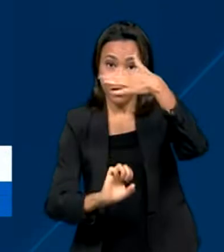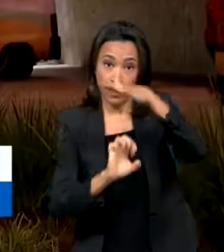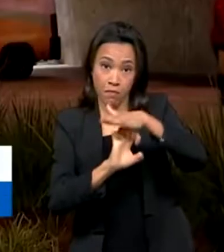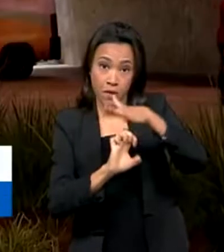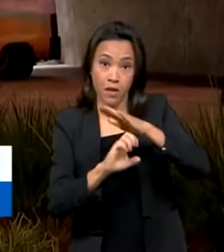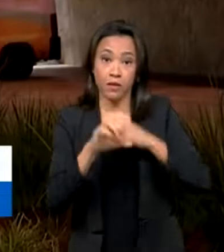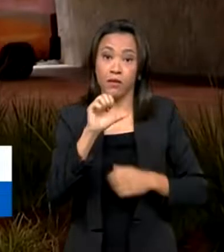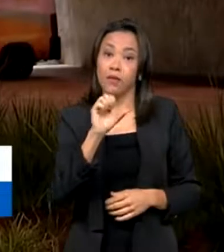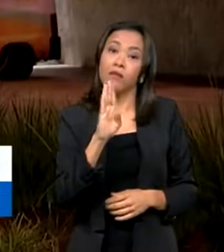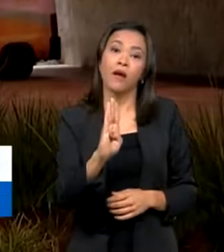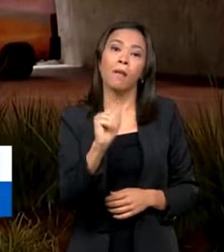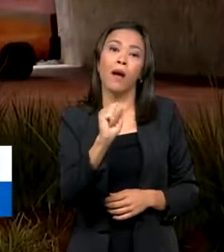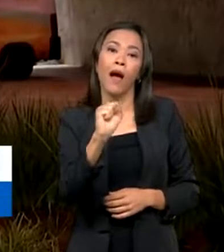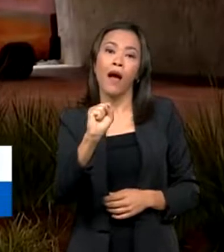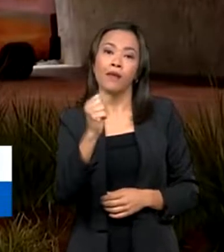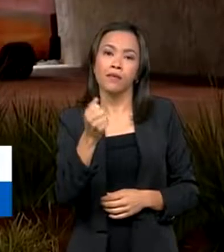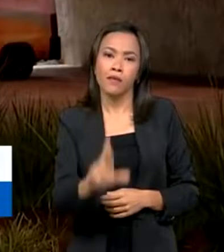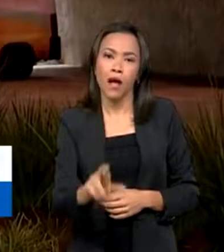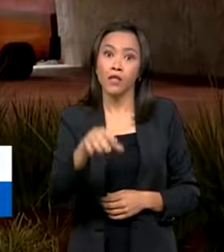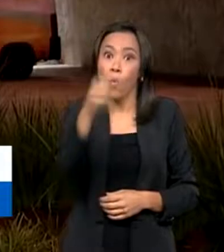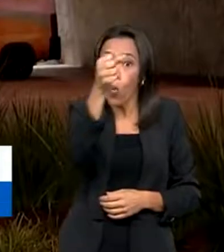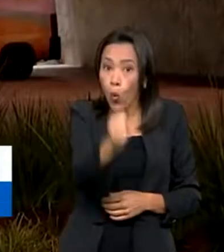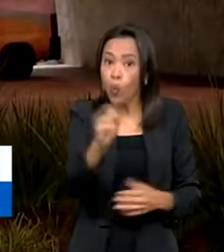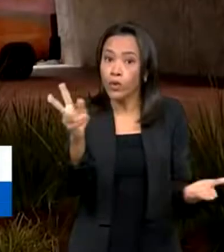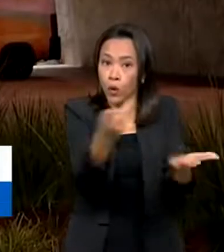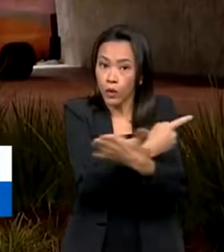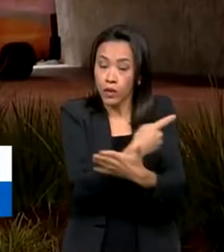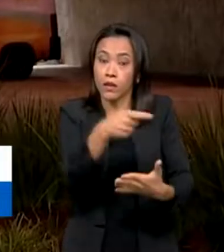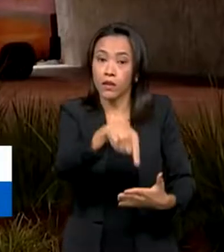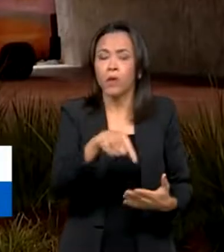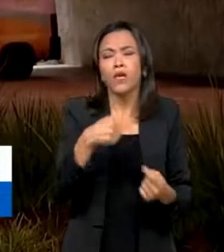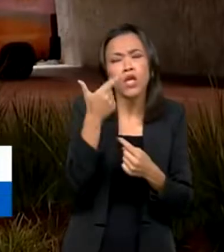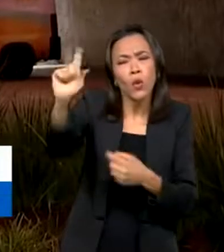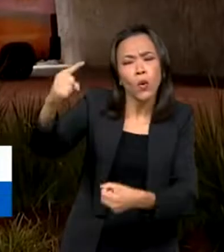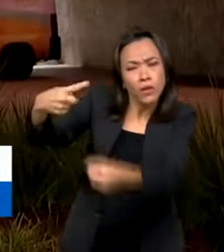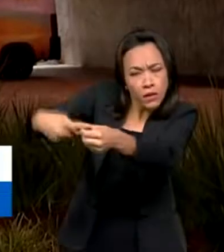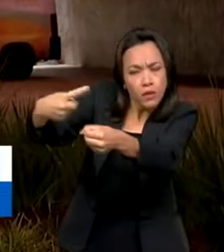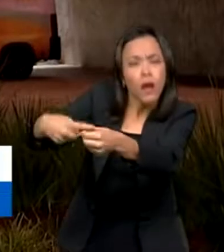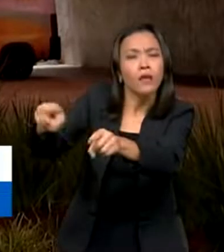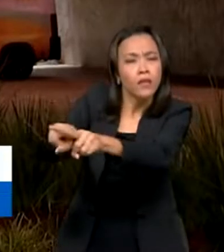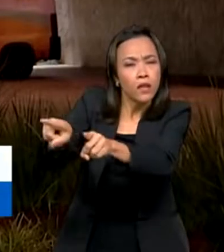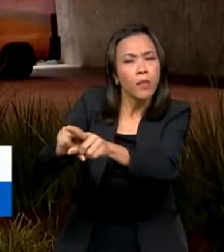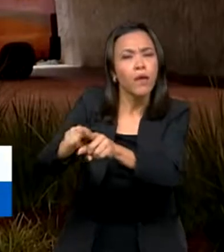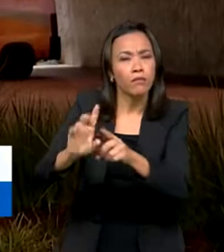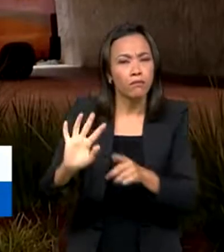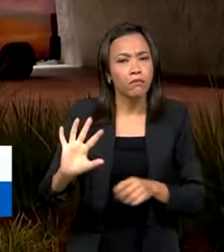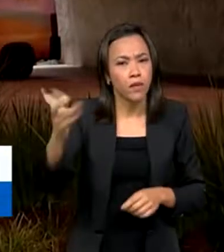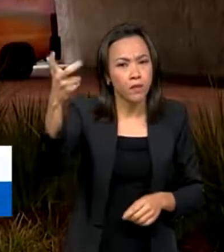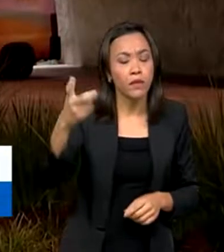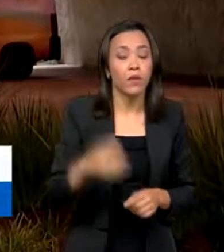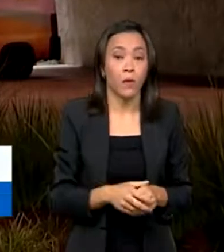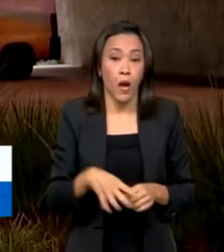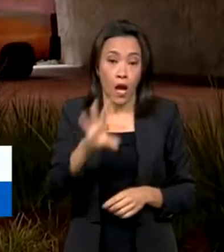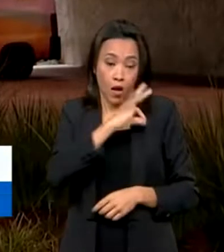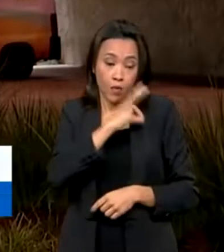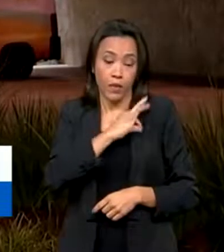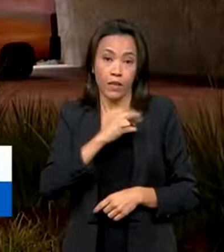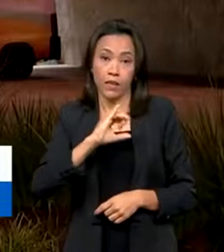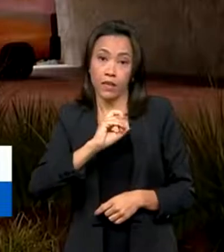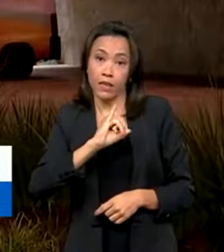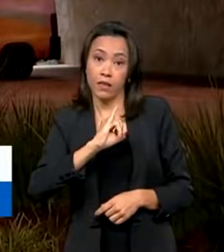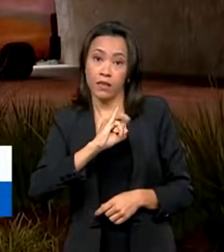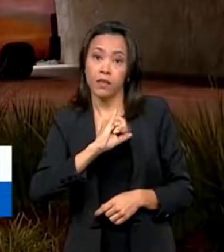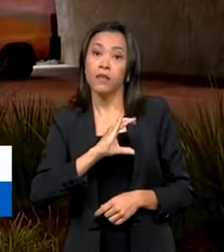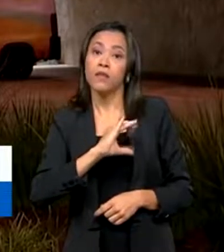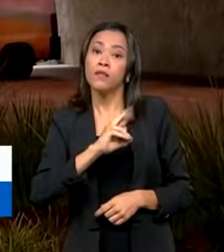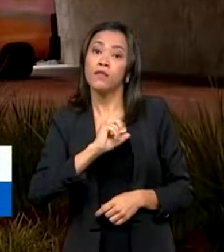Em todo o estado, são oito casos. O outro é na cidade de Pinhuí, no centro-oeste mineiro. A perícia da Polícia Civil de Minas